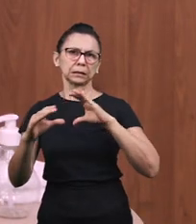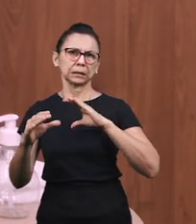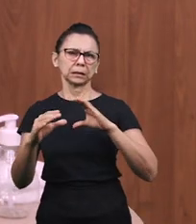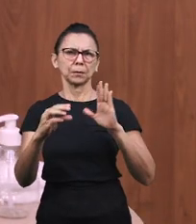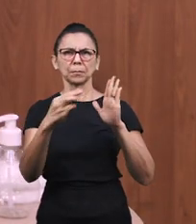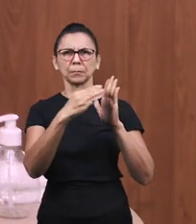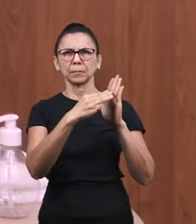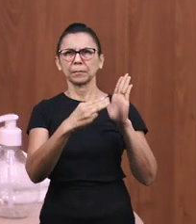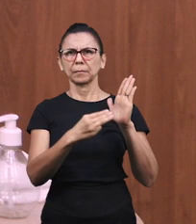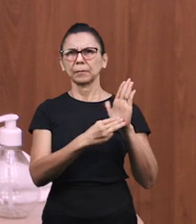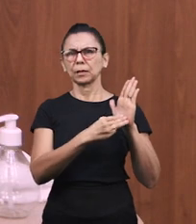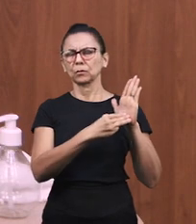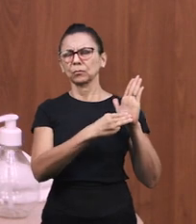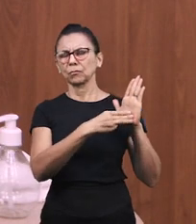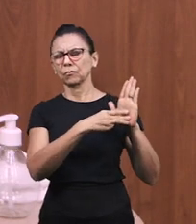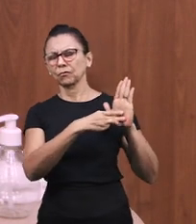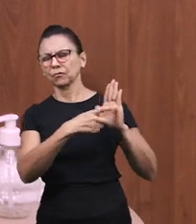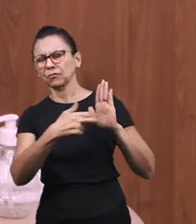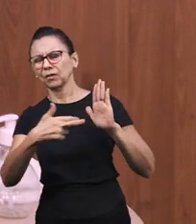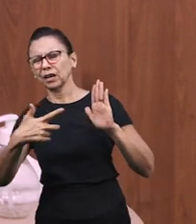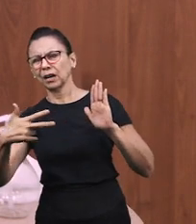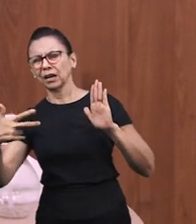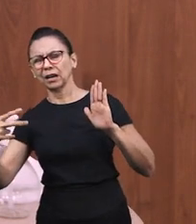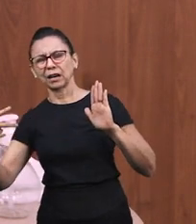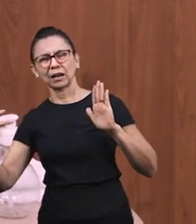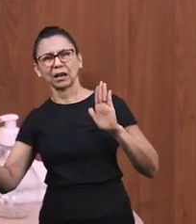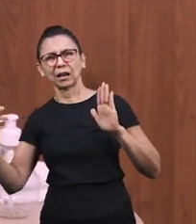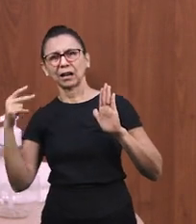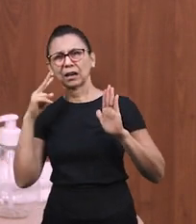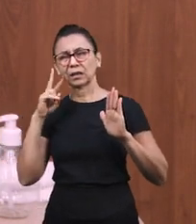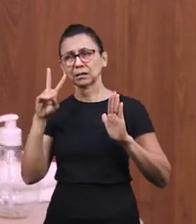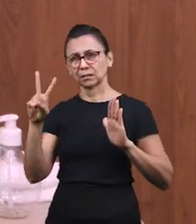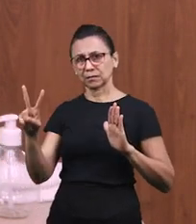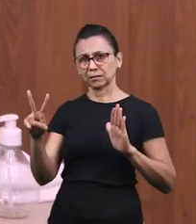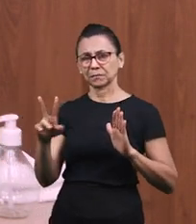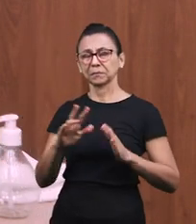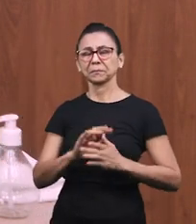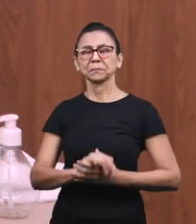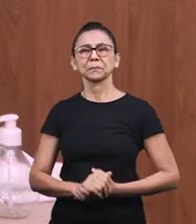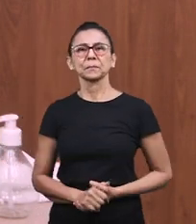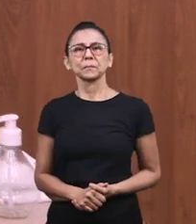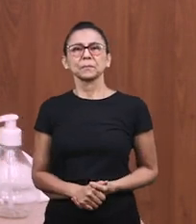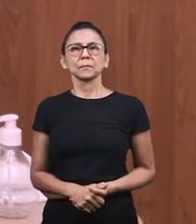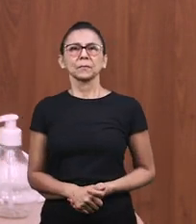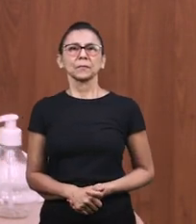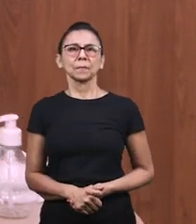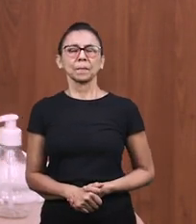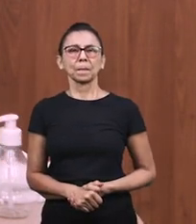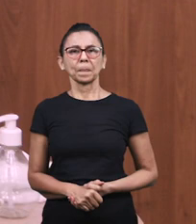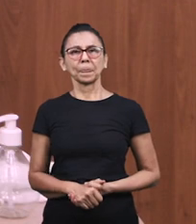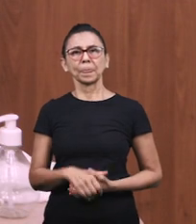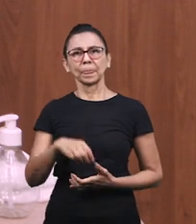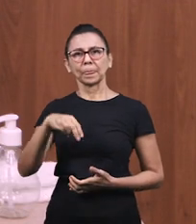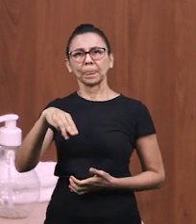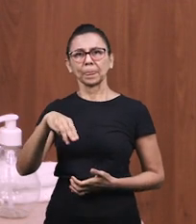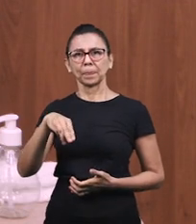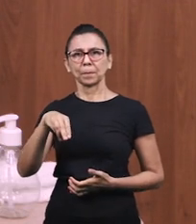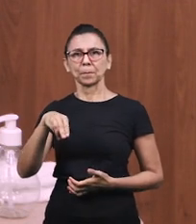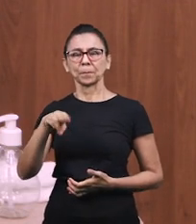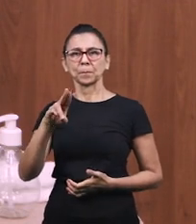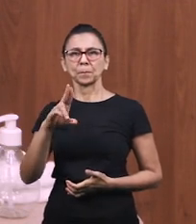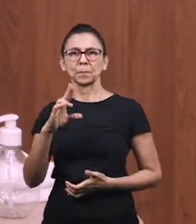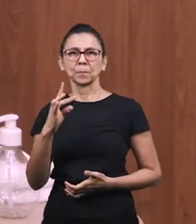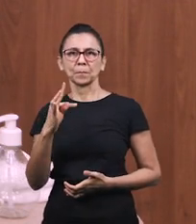métodos, como o multigestos, o método dos dedinhos, dentre outros. O multigesto